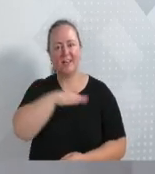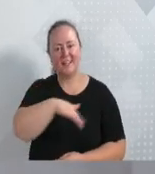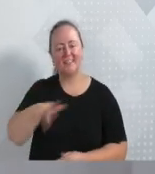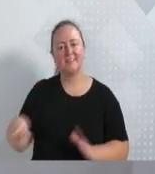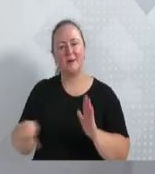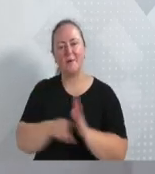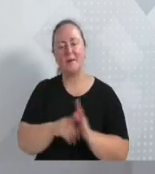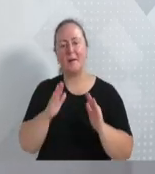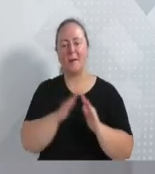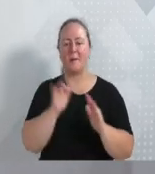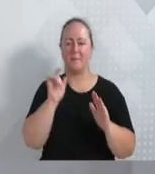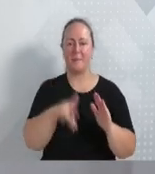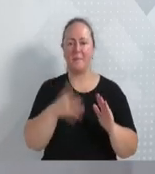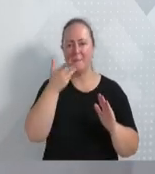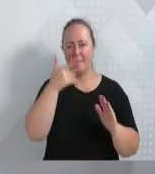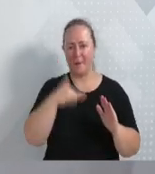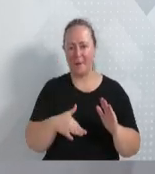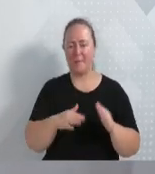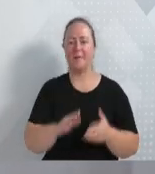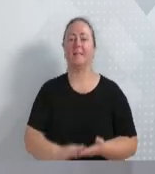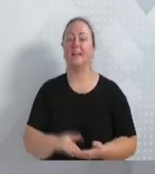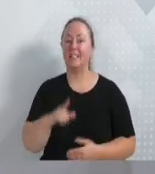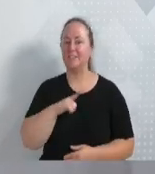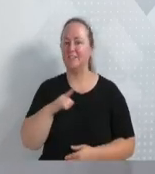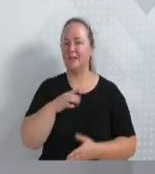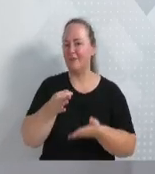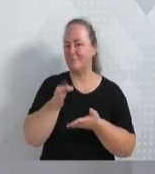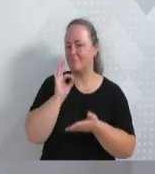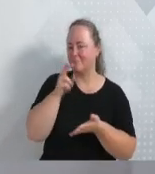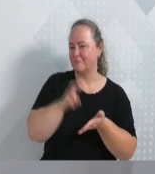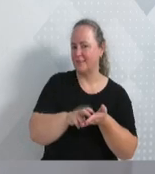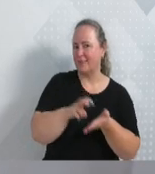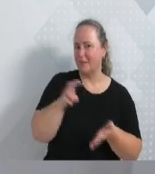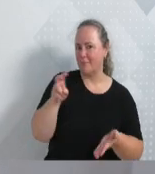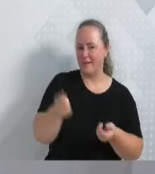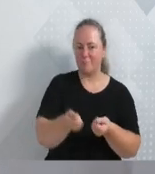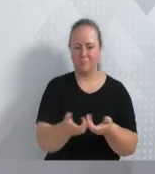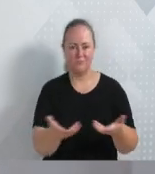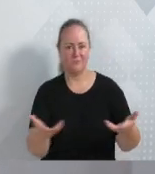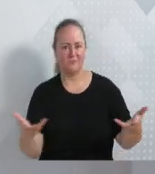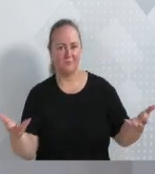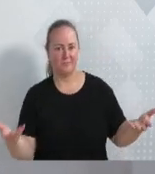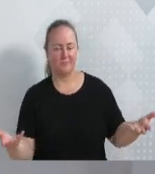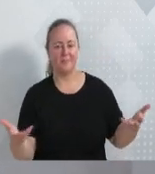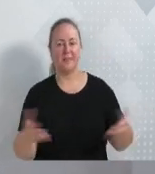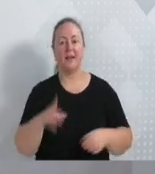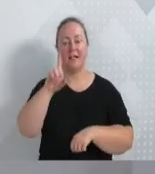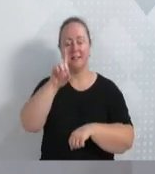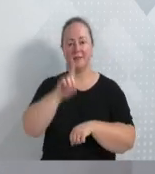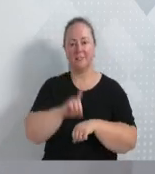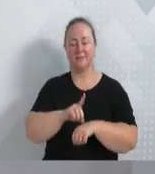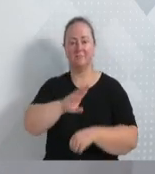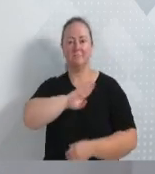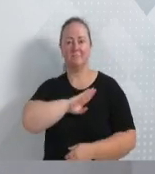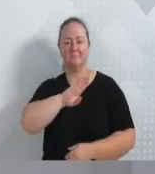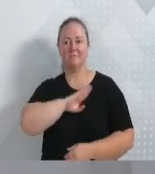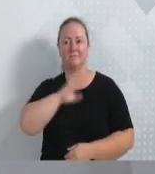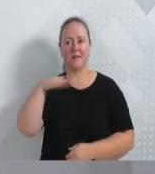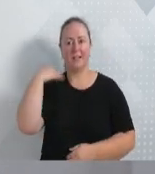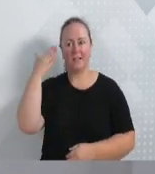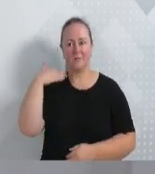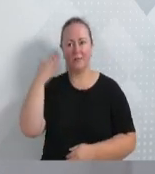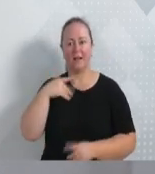em que levamos café da manhã diferenciado, levamos a diretoria da OAB Blumenau e colegas advogados que se